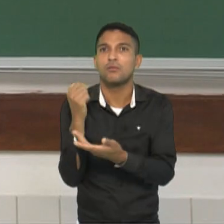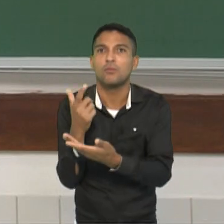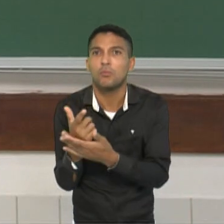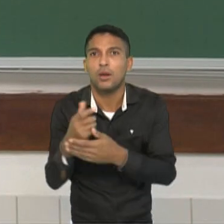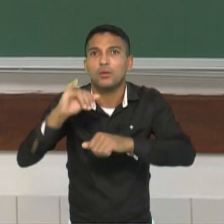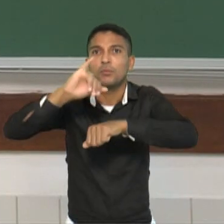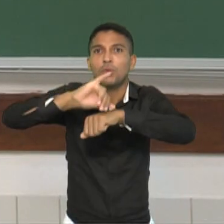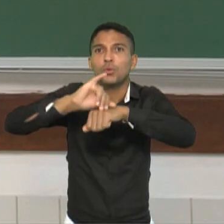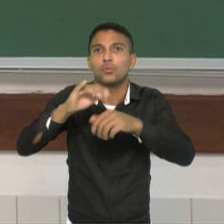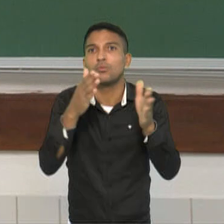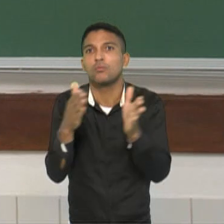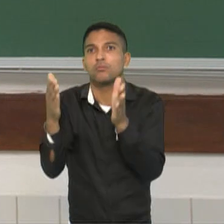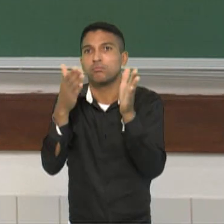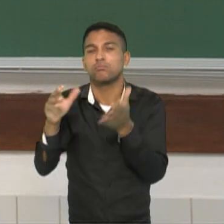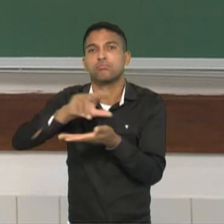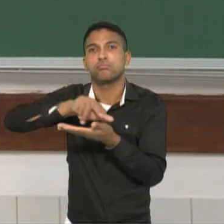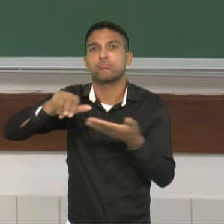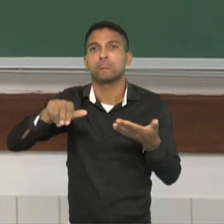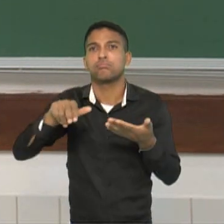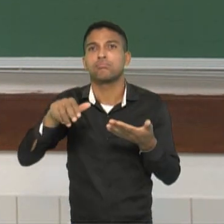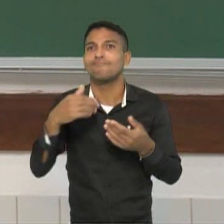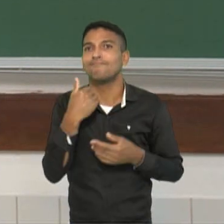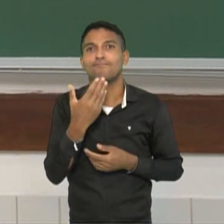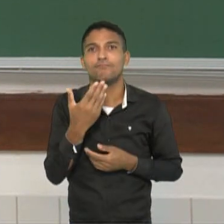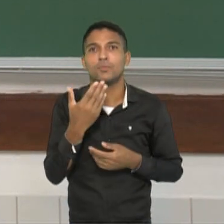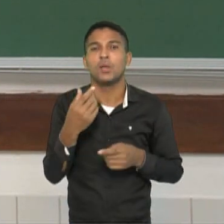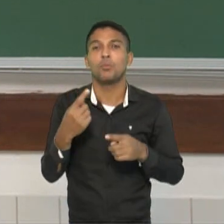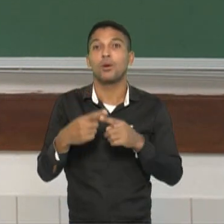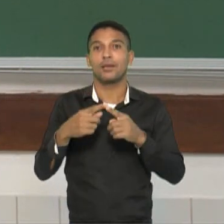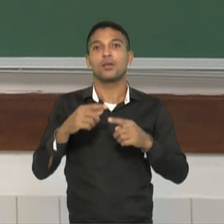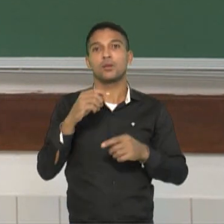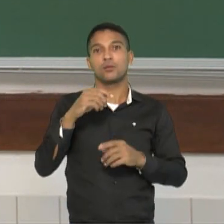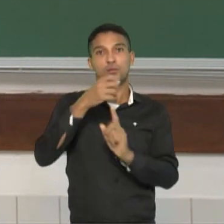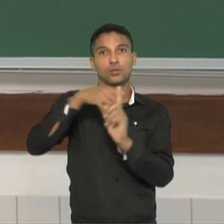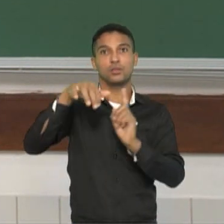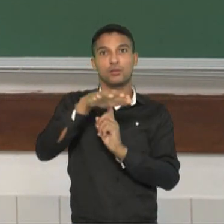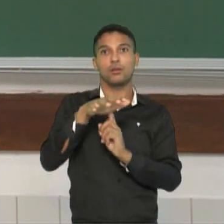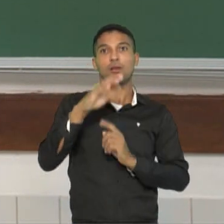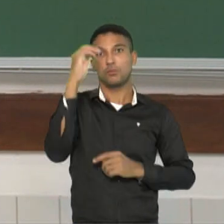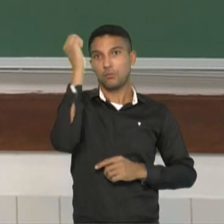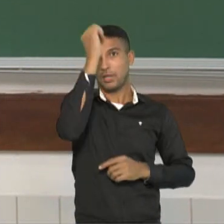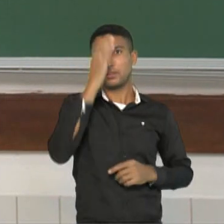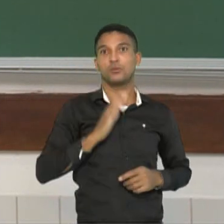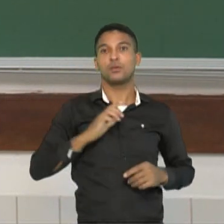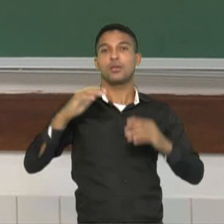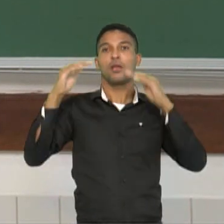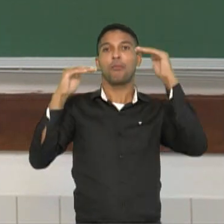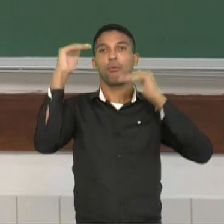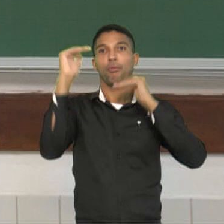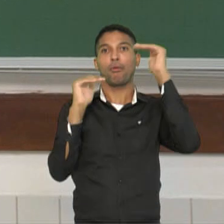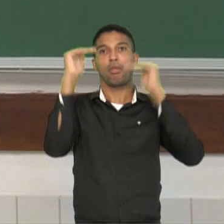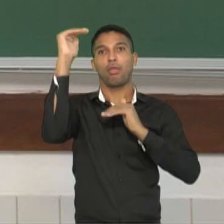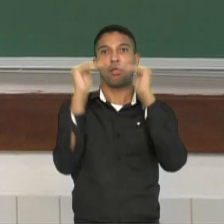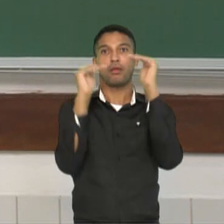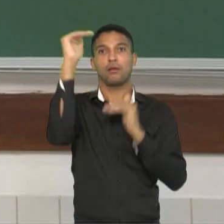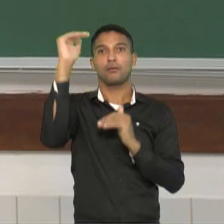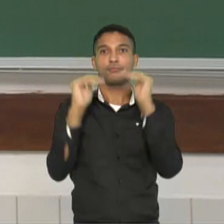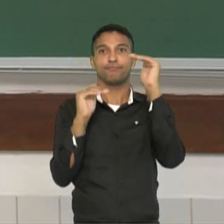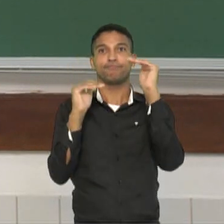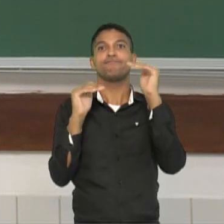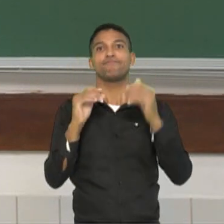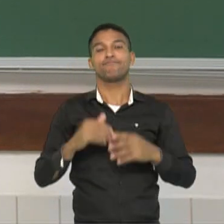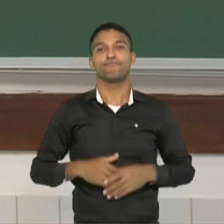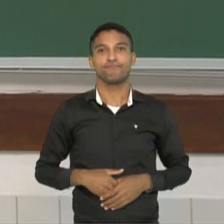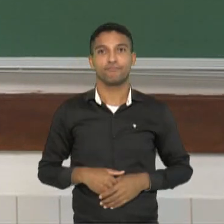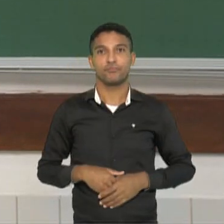social. Porque o objetivo era justamente que o país tivesse receita, que o país tivesse, então,